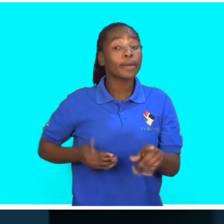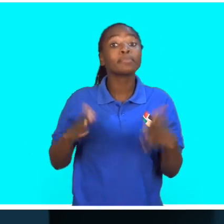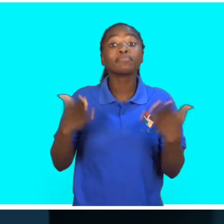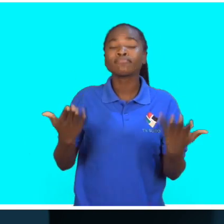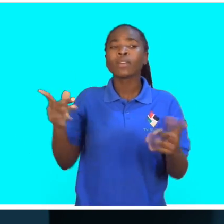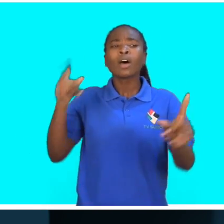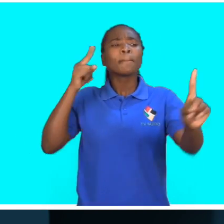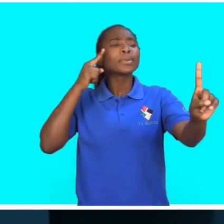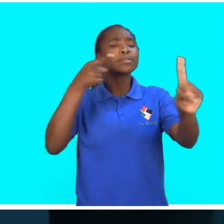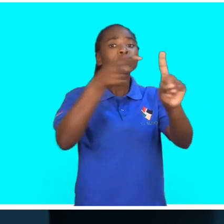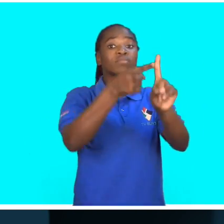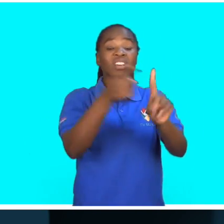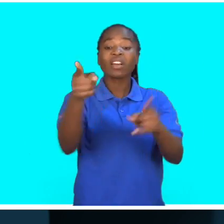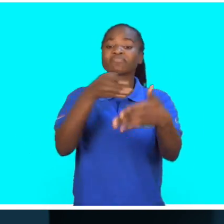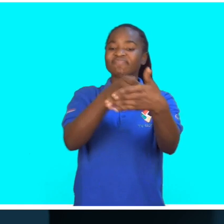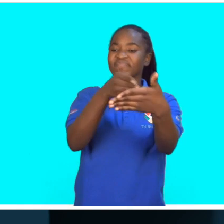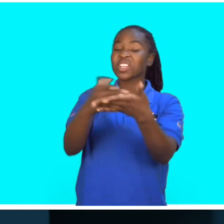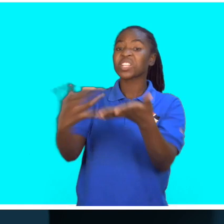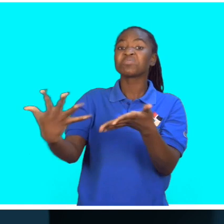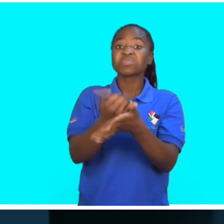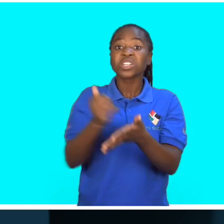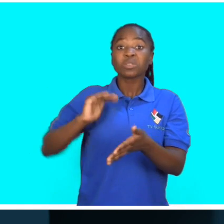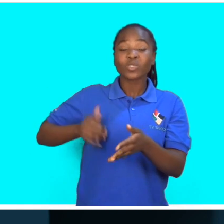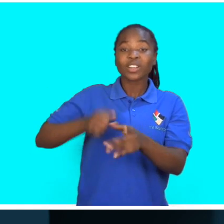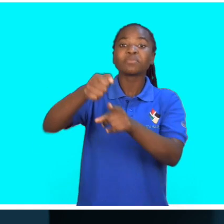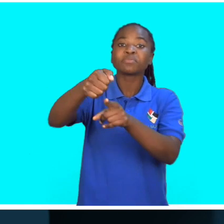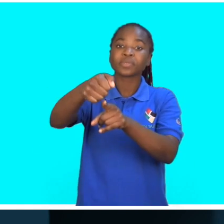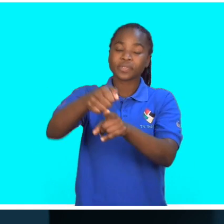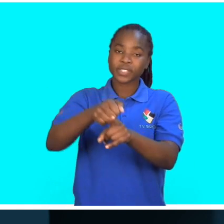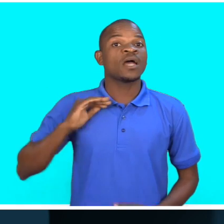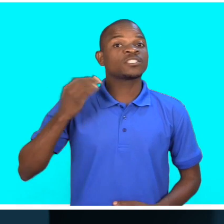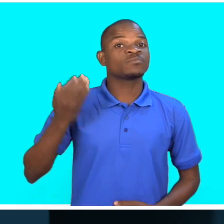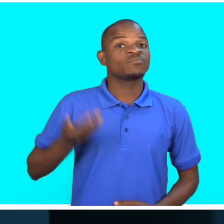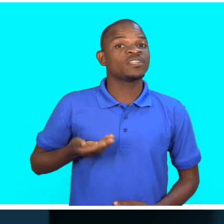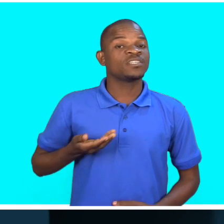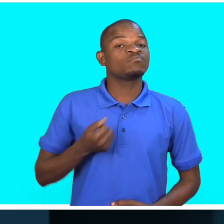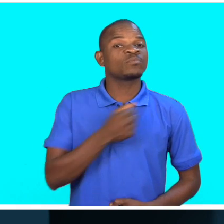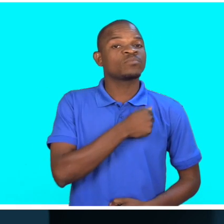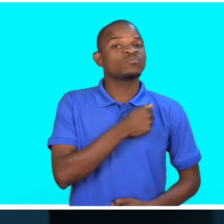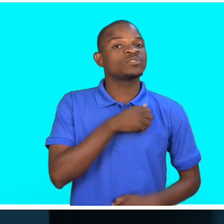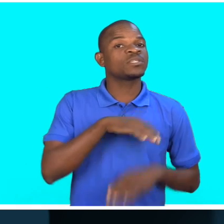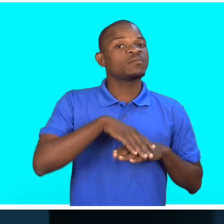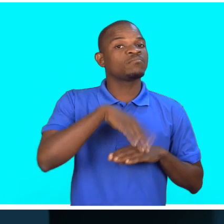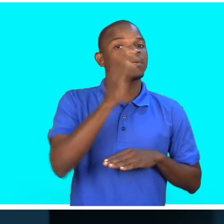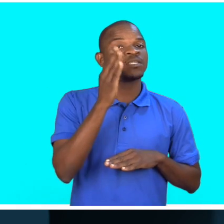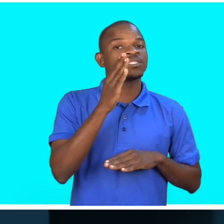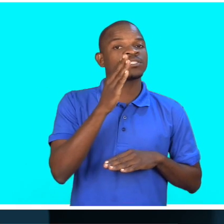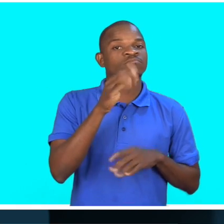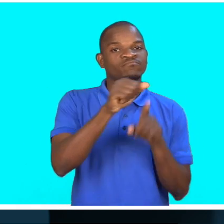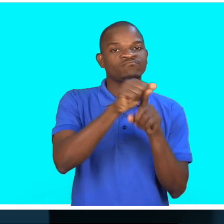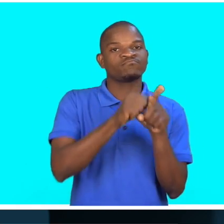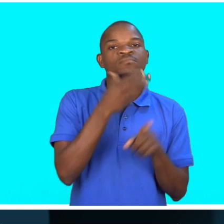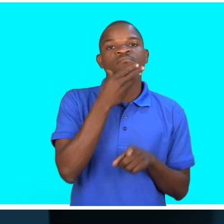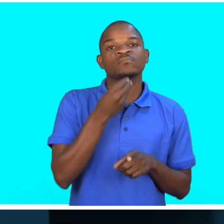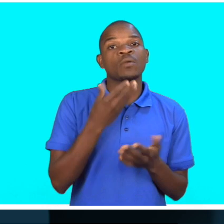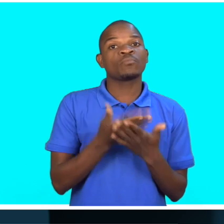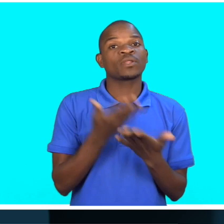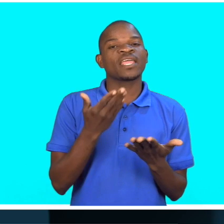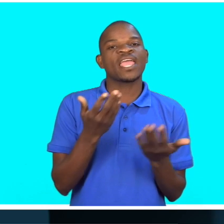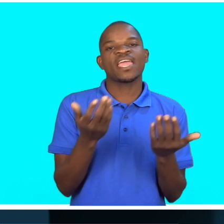preservativo feminino são as principais causas da fraca adesão. As mulheres preferem o preservativo mais público.